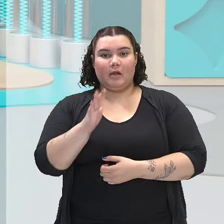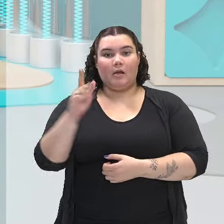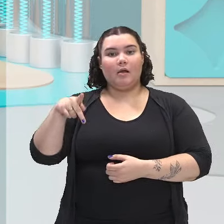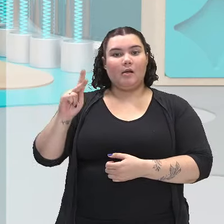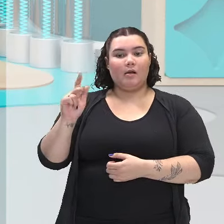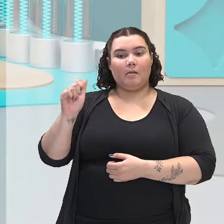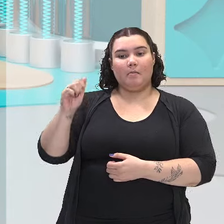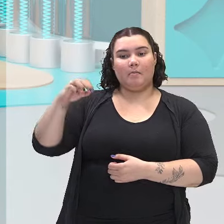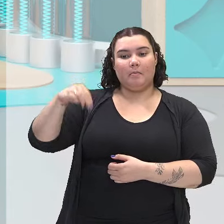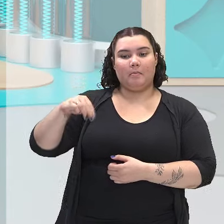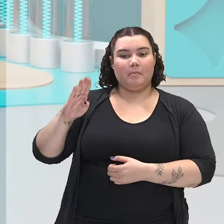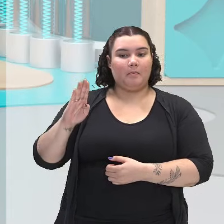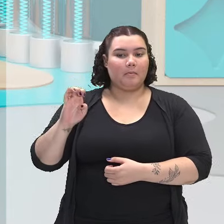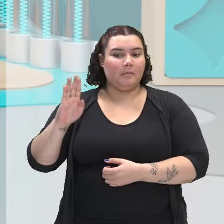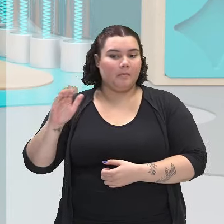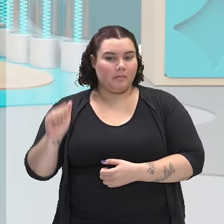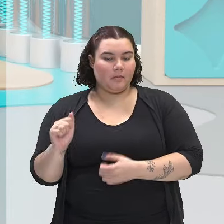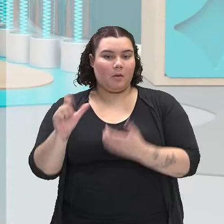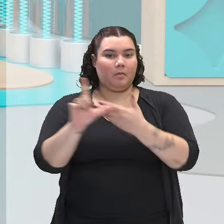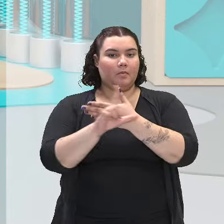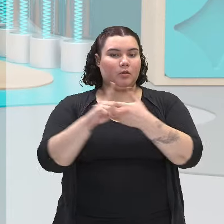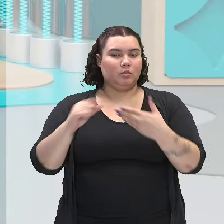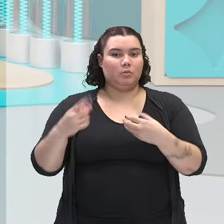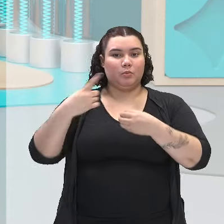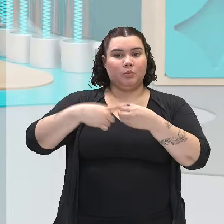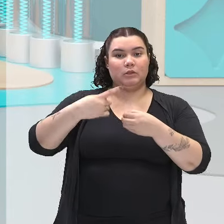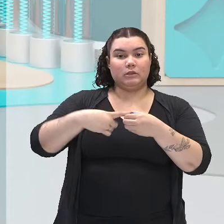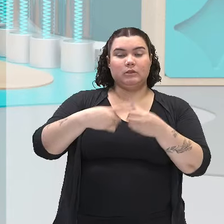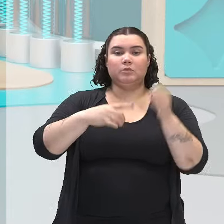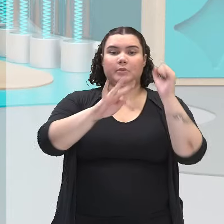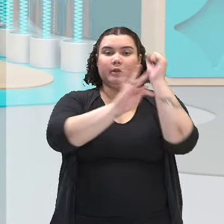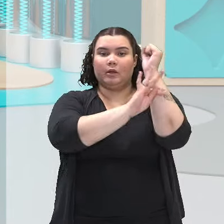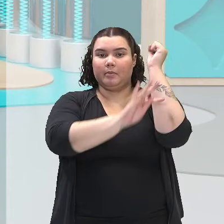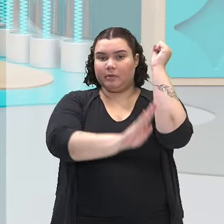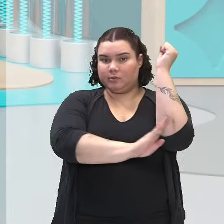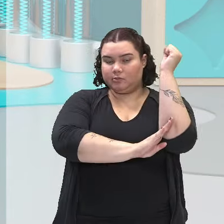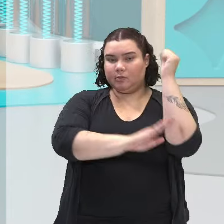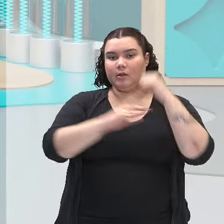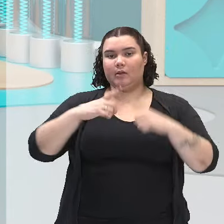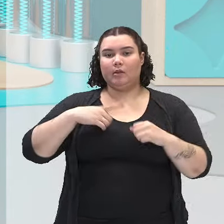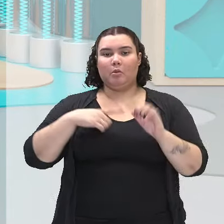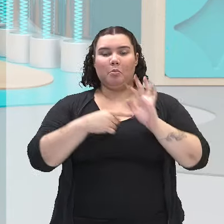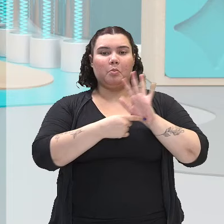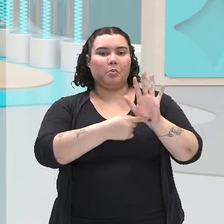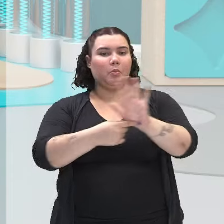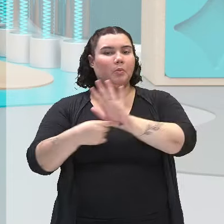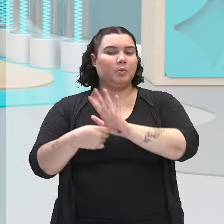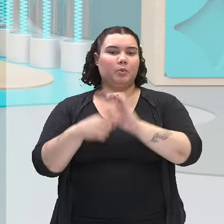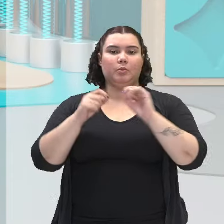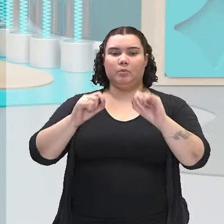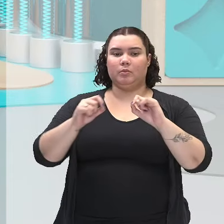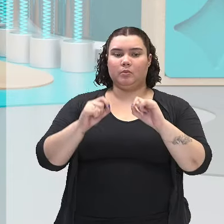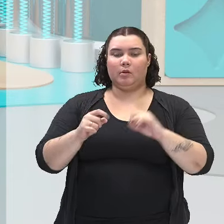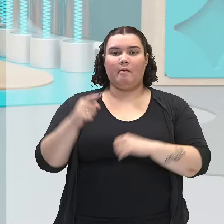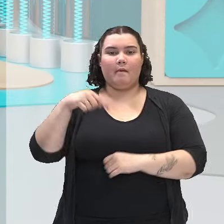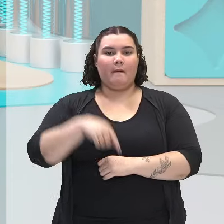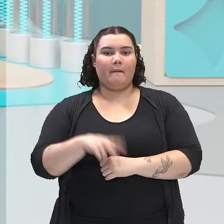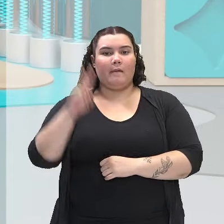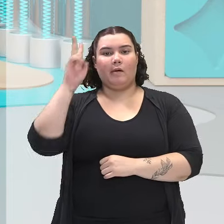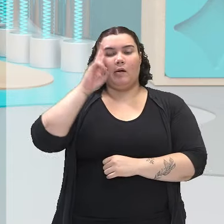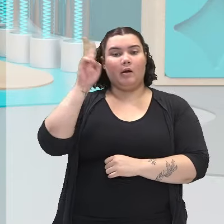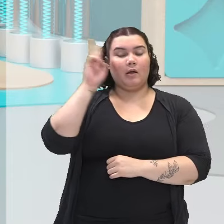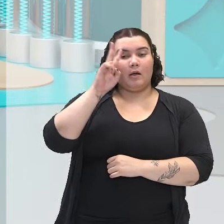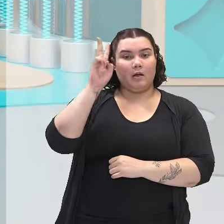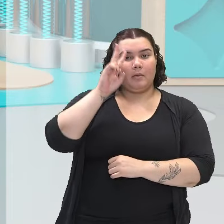lá do município de Tabatinga e trouxe para nós uma lembrança